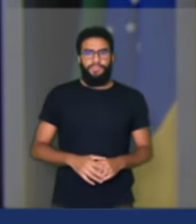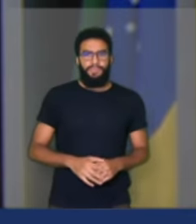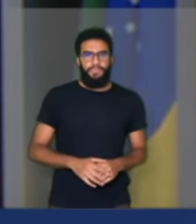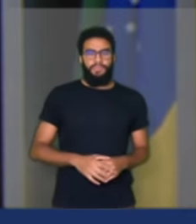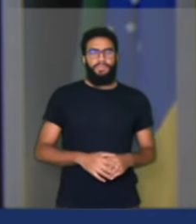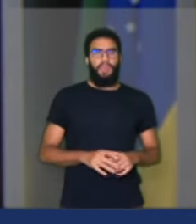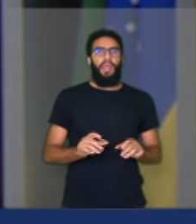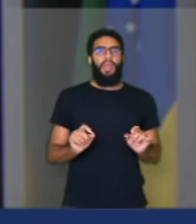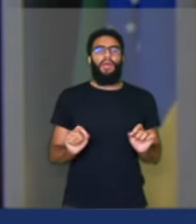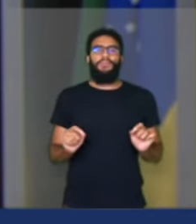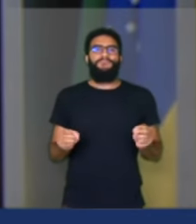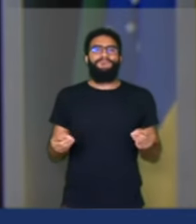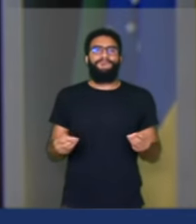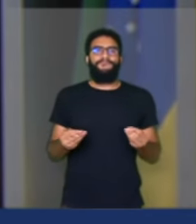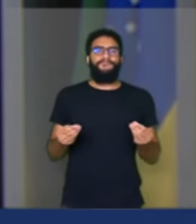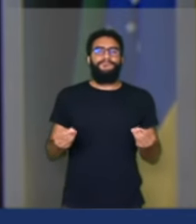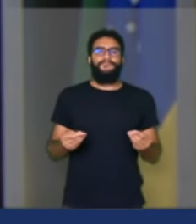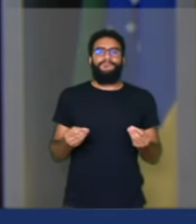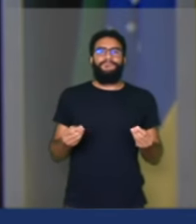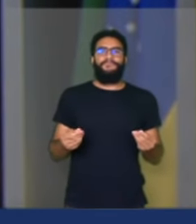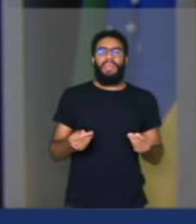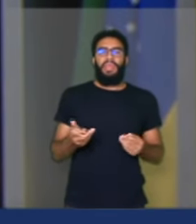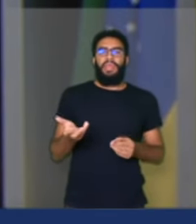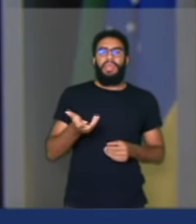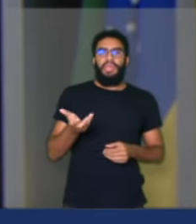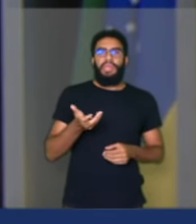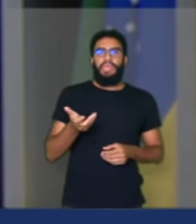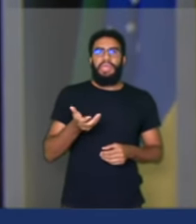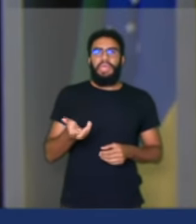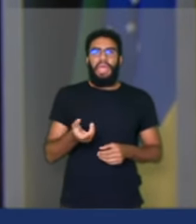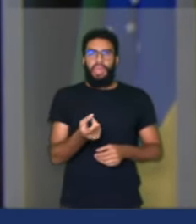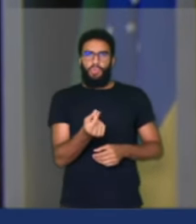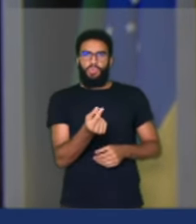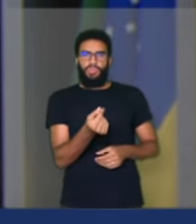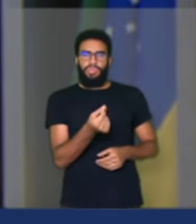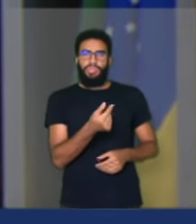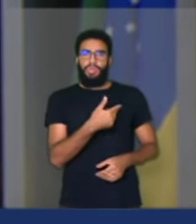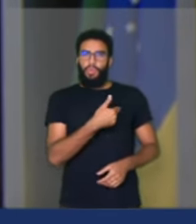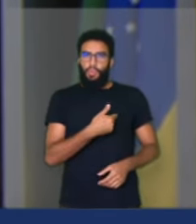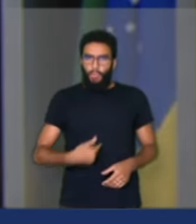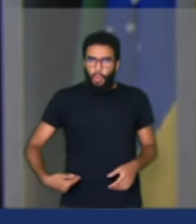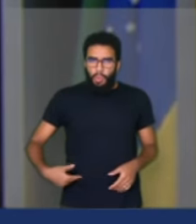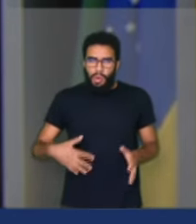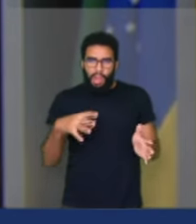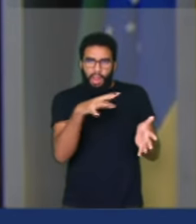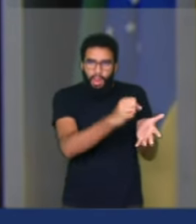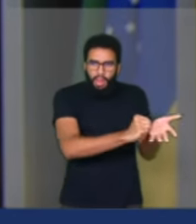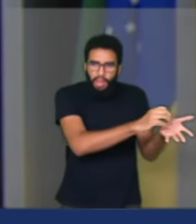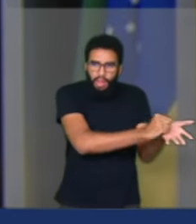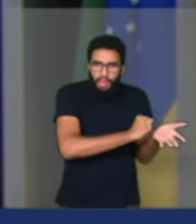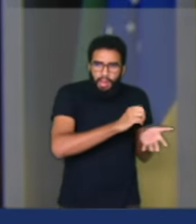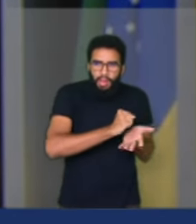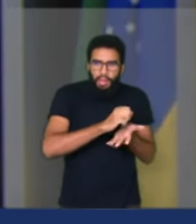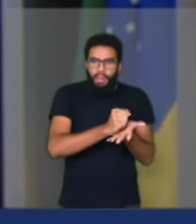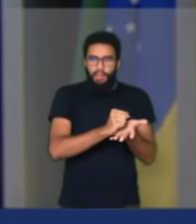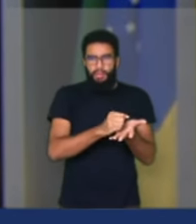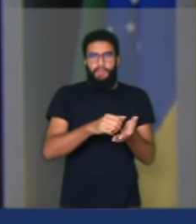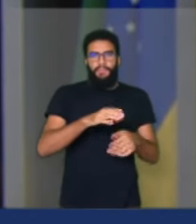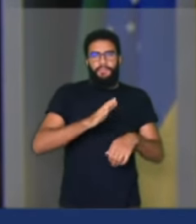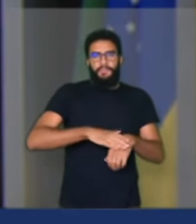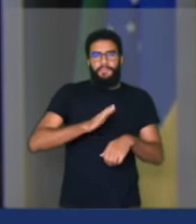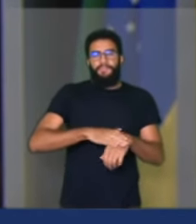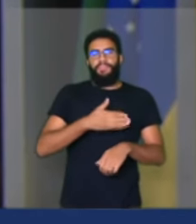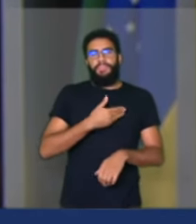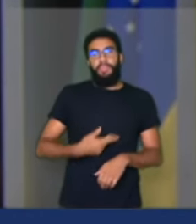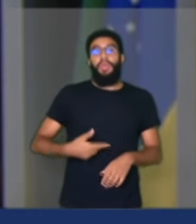Aquela abstinência para meter a mão no dinheiro público, nos recursos do governo federal, como se